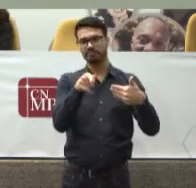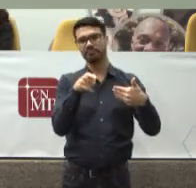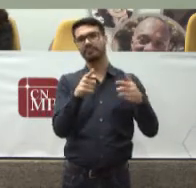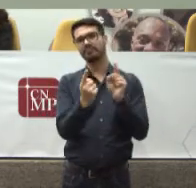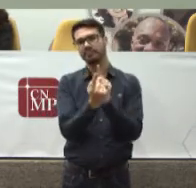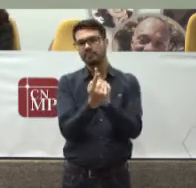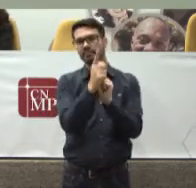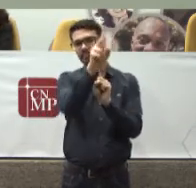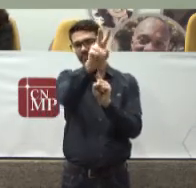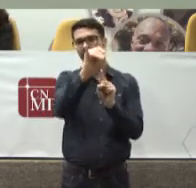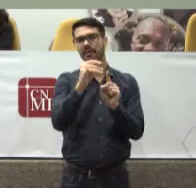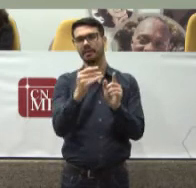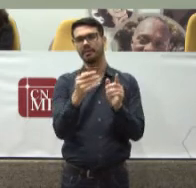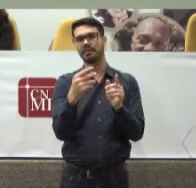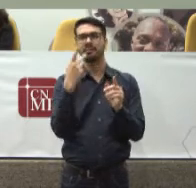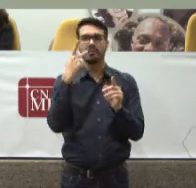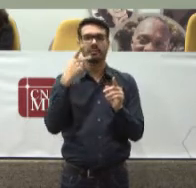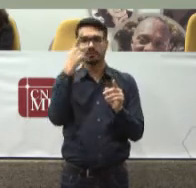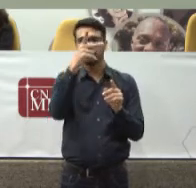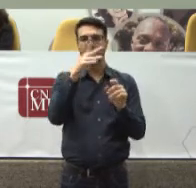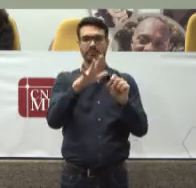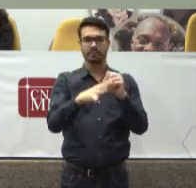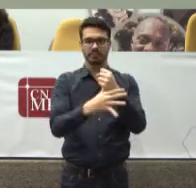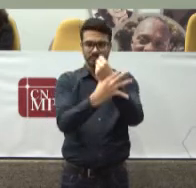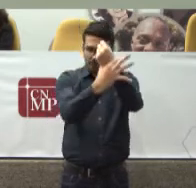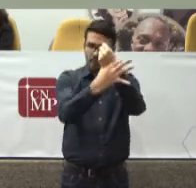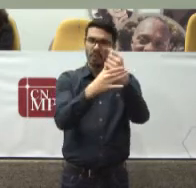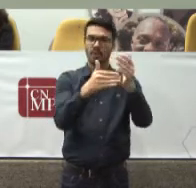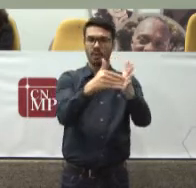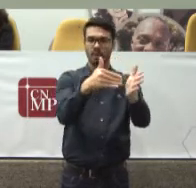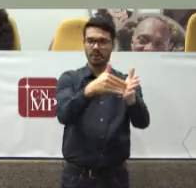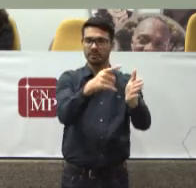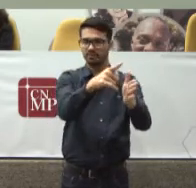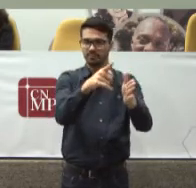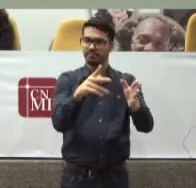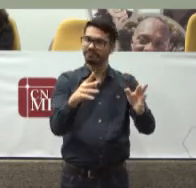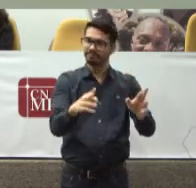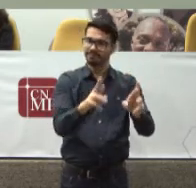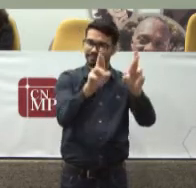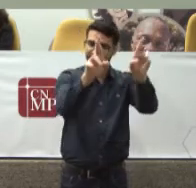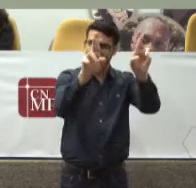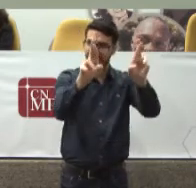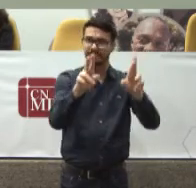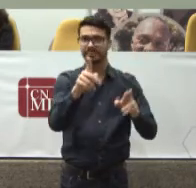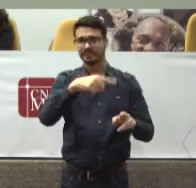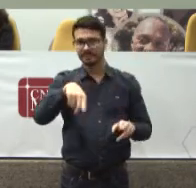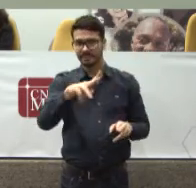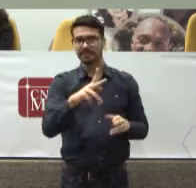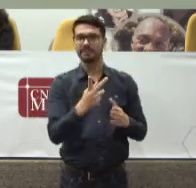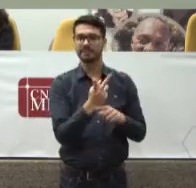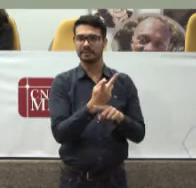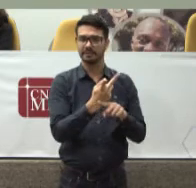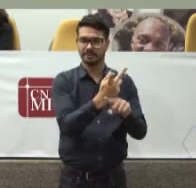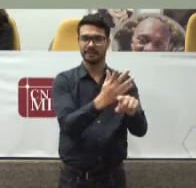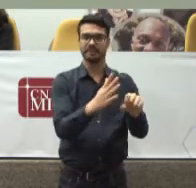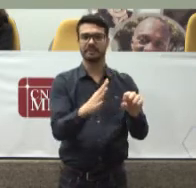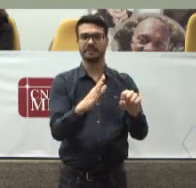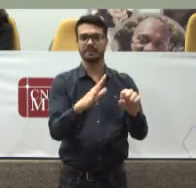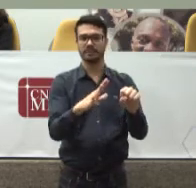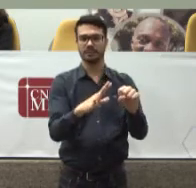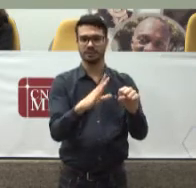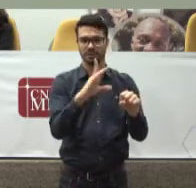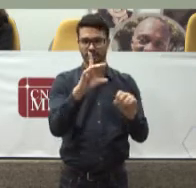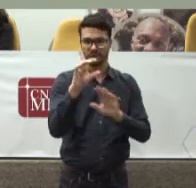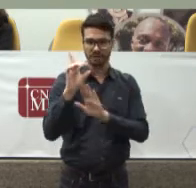Judiciário Como o último Refúgio De esperança Na busca Daquele direito Que ele acredita Ser detentor